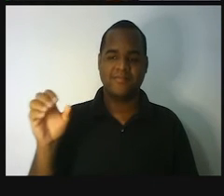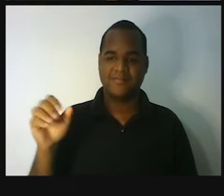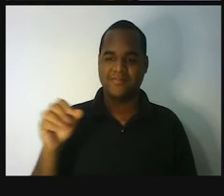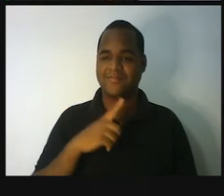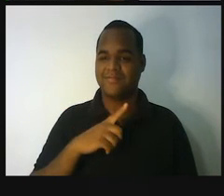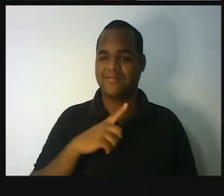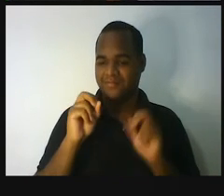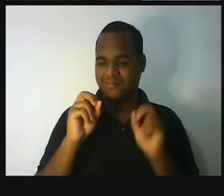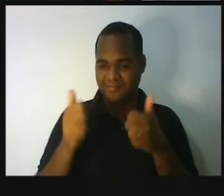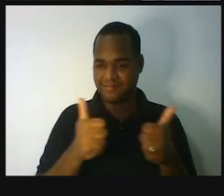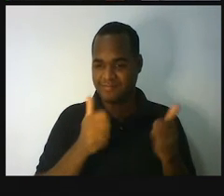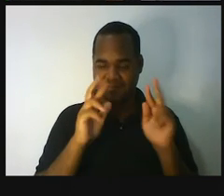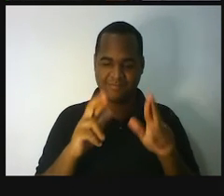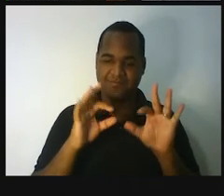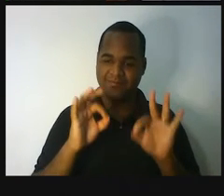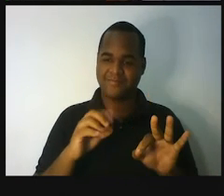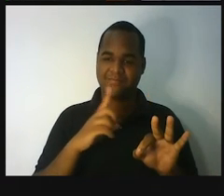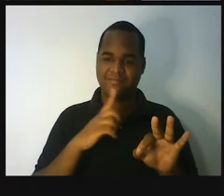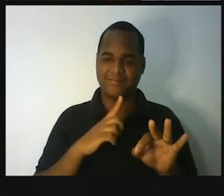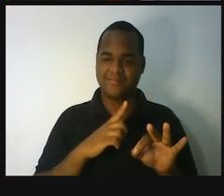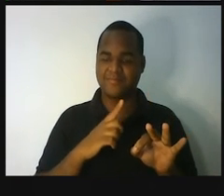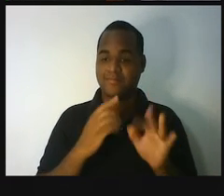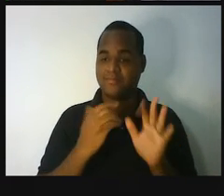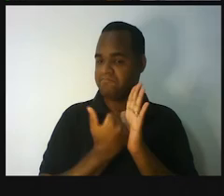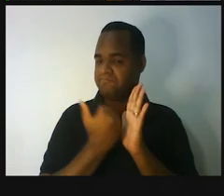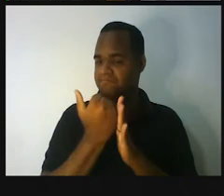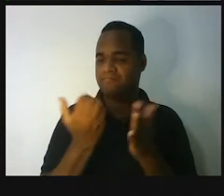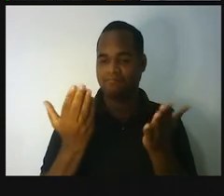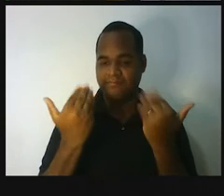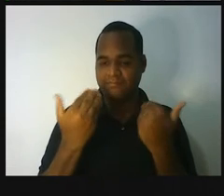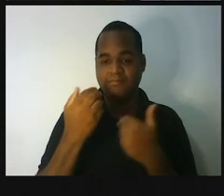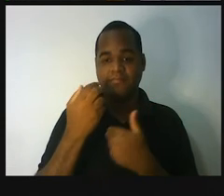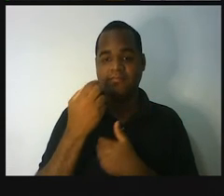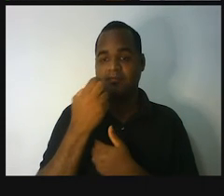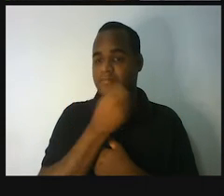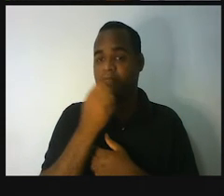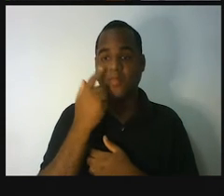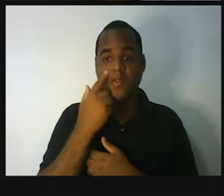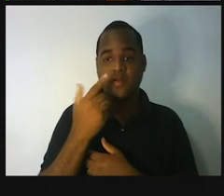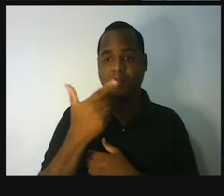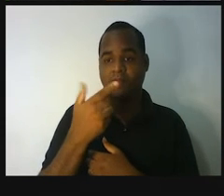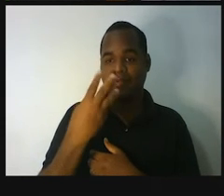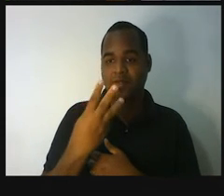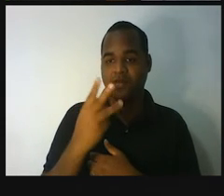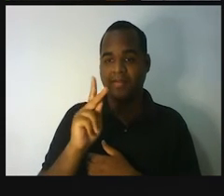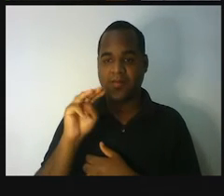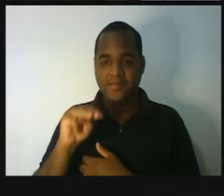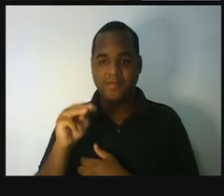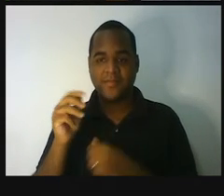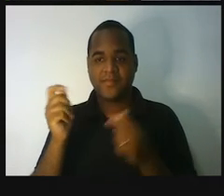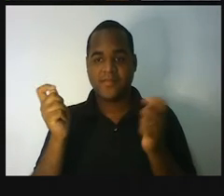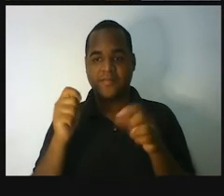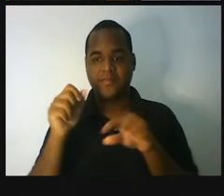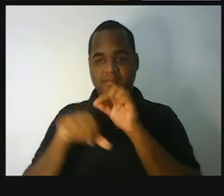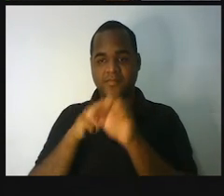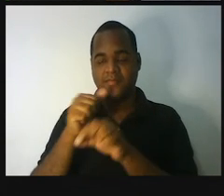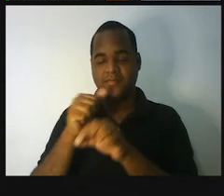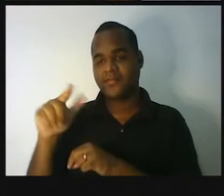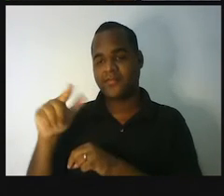Tem mais. Vamos agora pegar 23 quilômetros e converter para